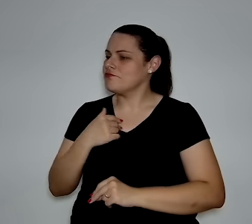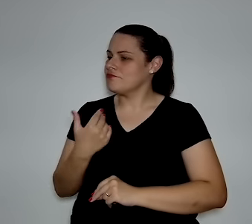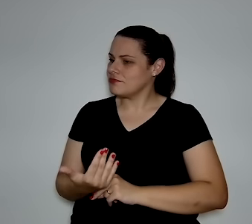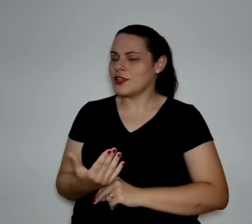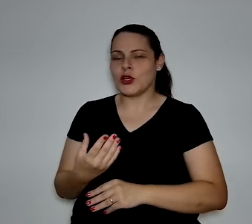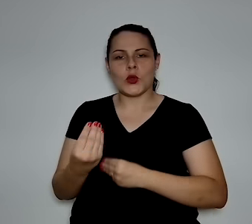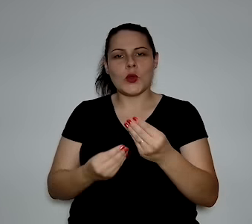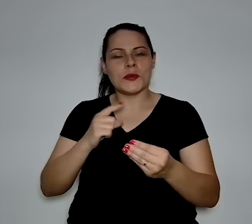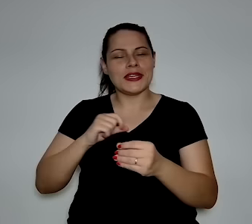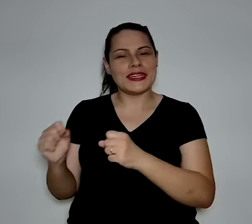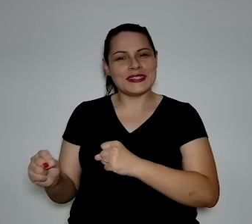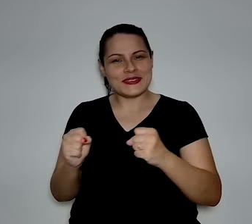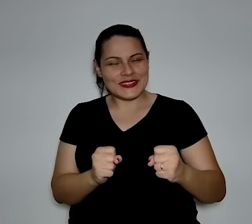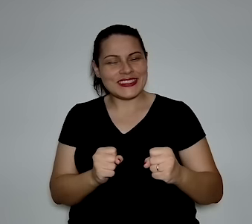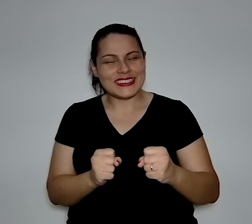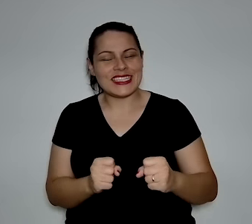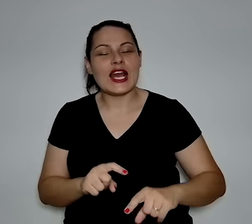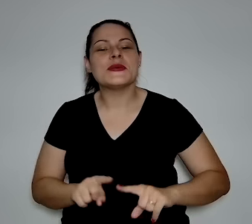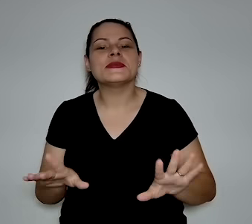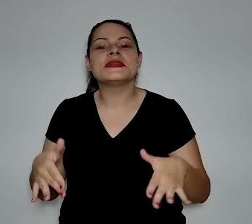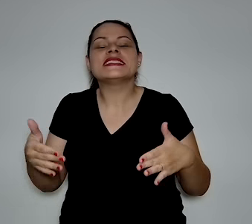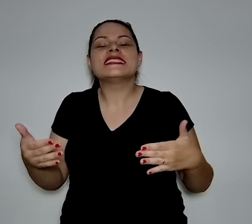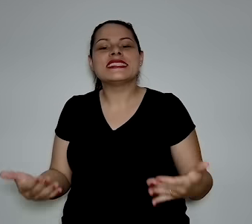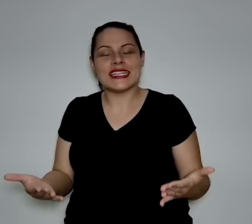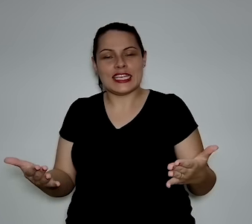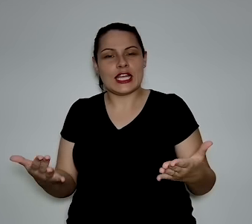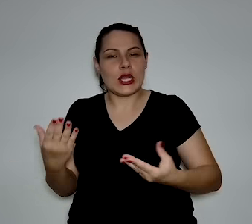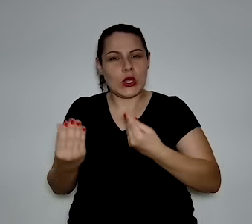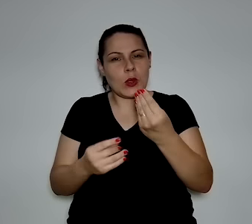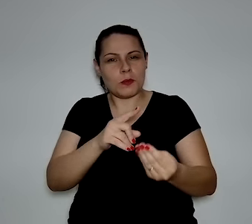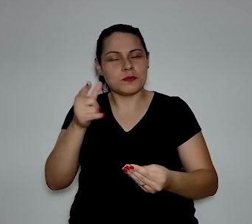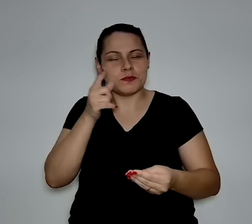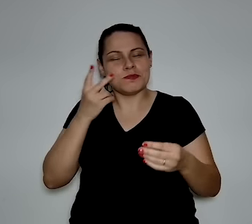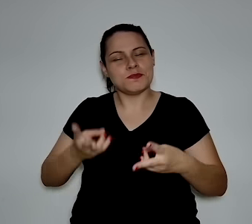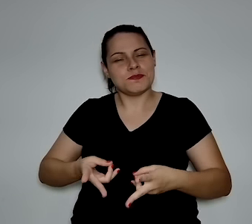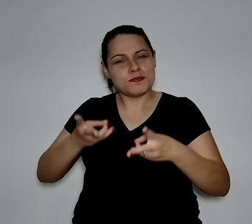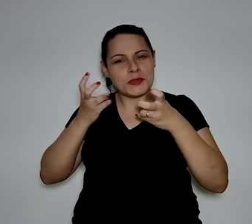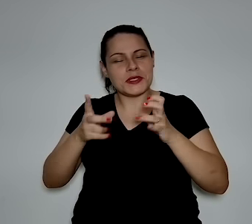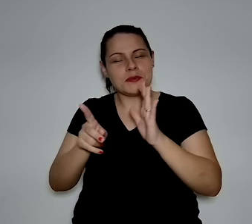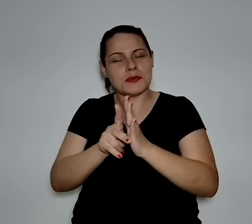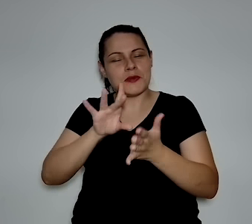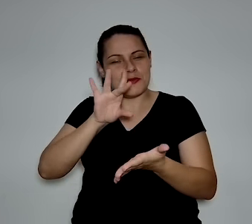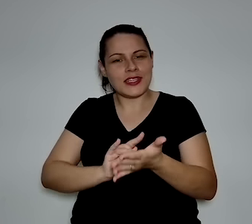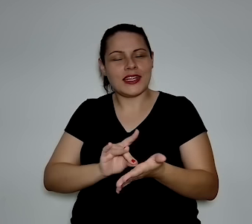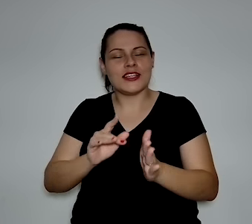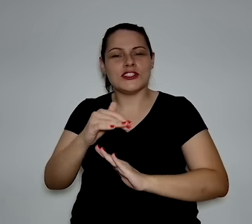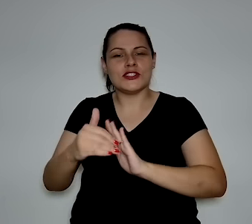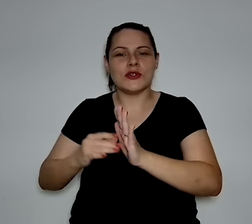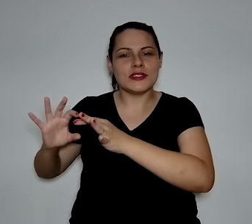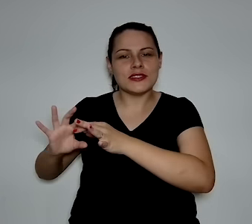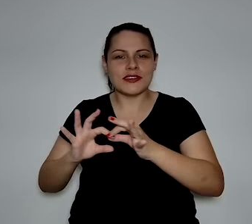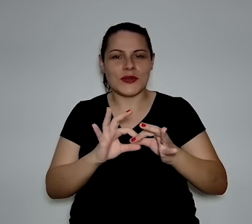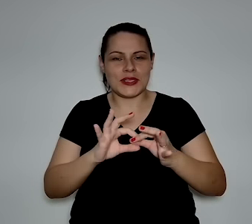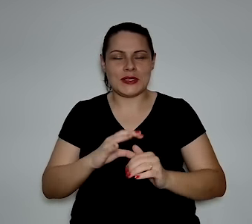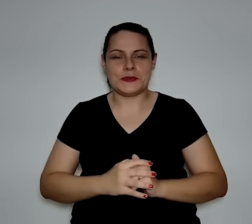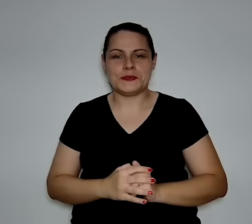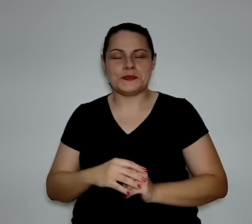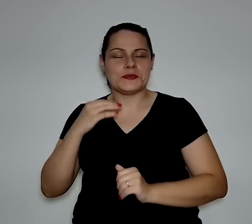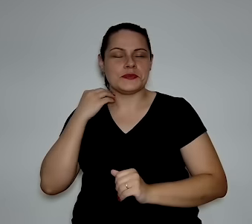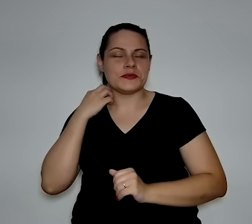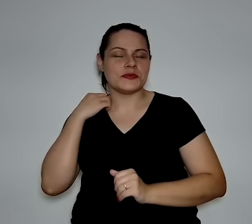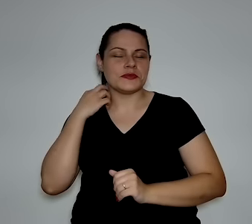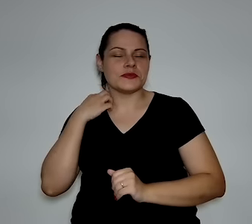nossa, olha como é que a gente tem esse potencial, né? Mas, e aí? Como é que vocês estão enxergando, realmente, essa oportunidade?